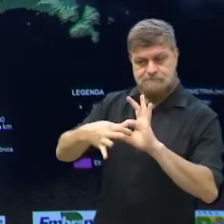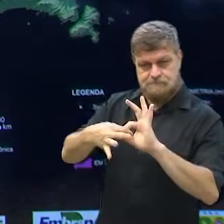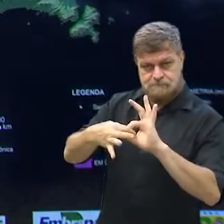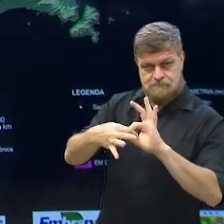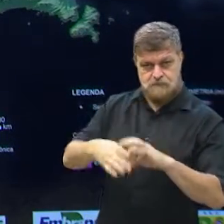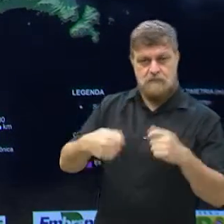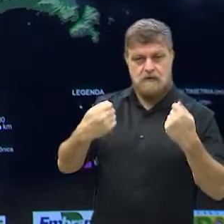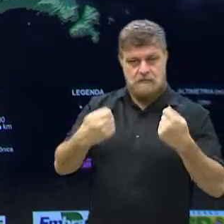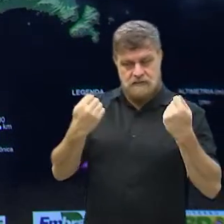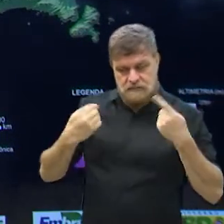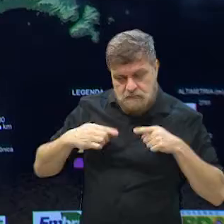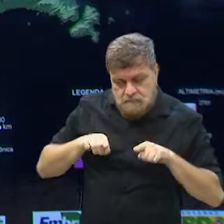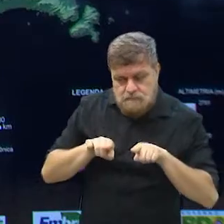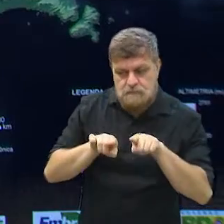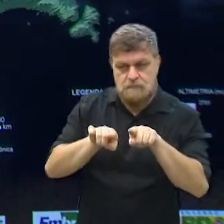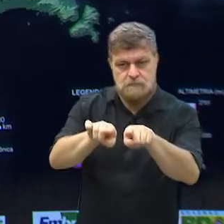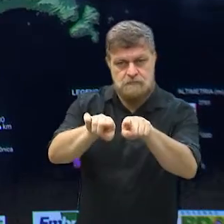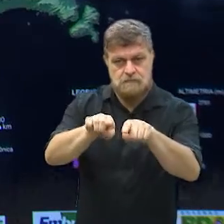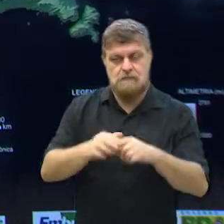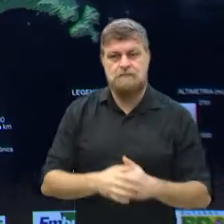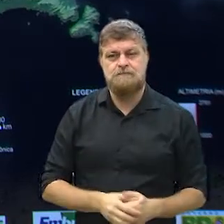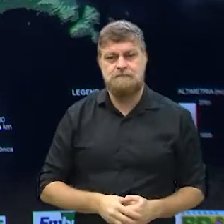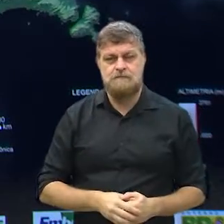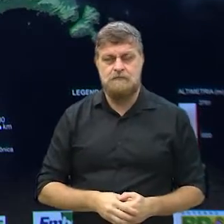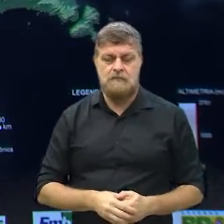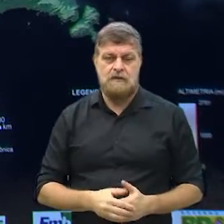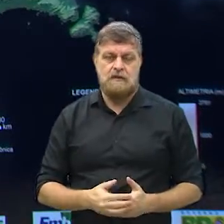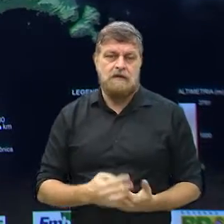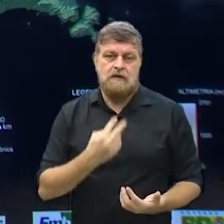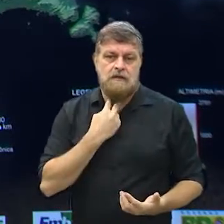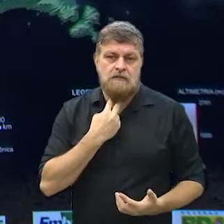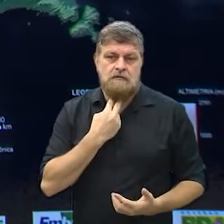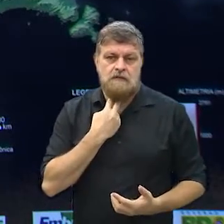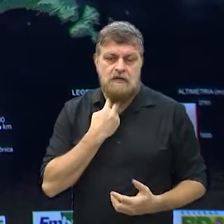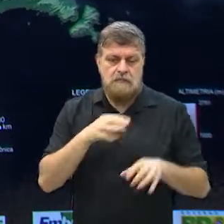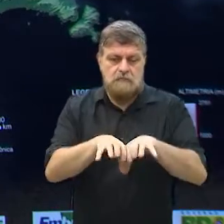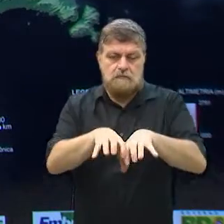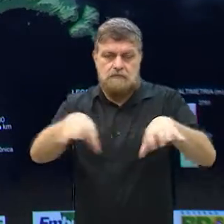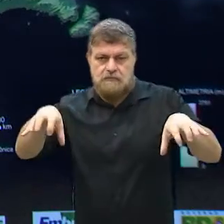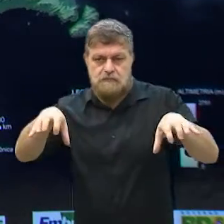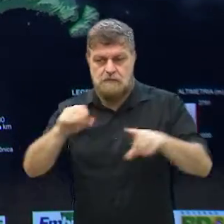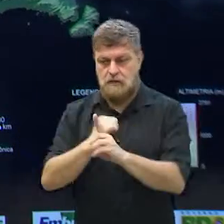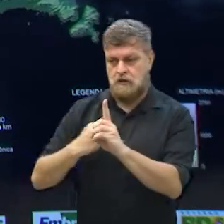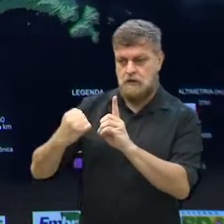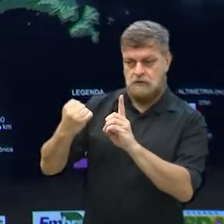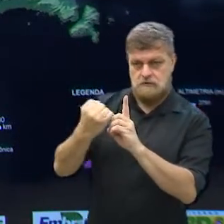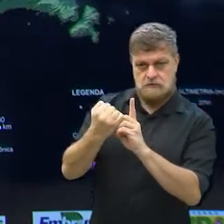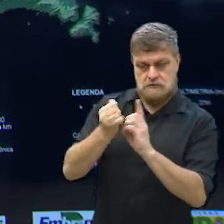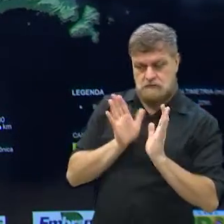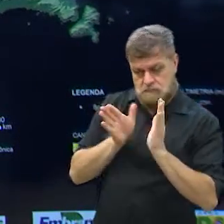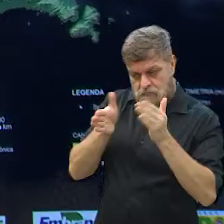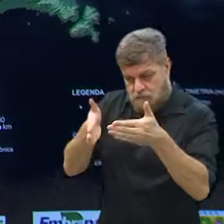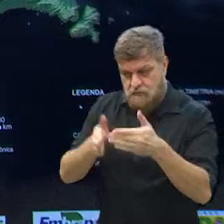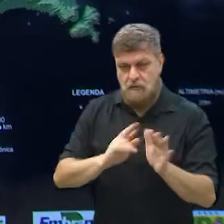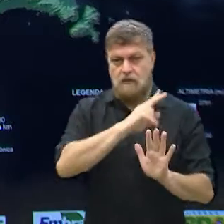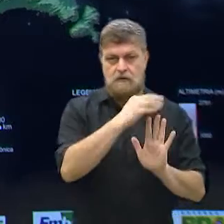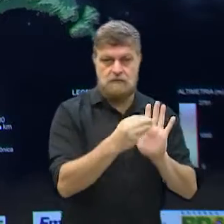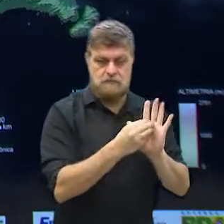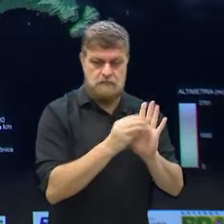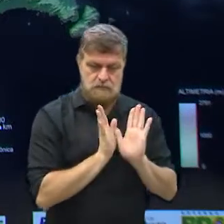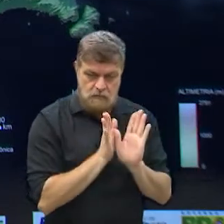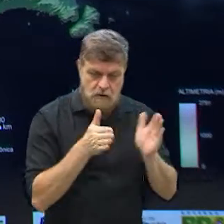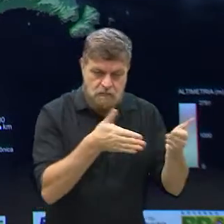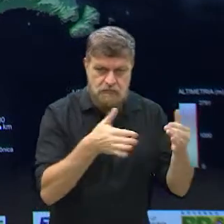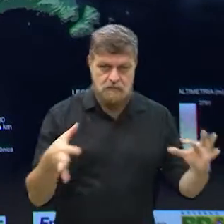tem que conciliar essas duas coisas e caminhar juntas. Você não pode esquecer a dimensão social, não pode esquecer a dimensão ecológica,